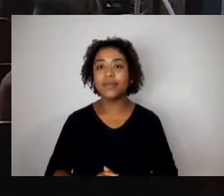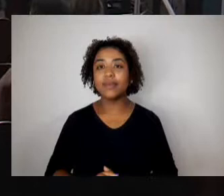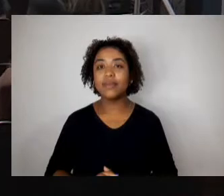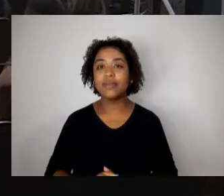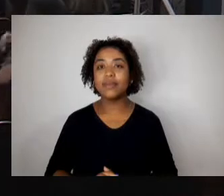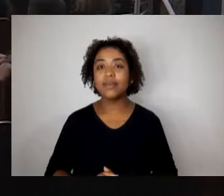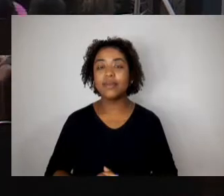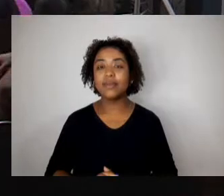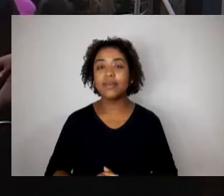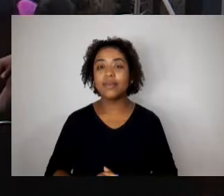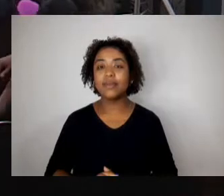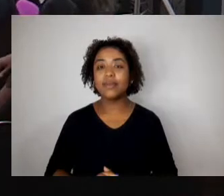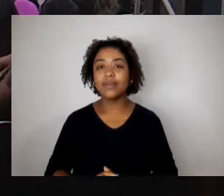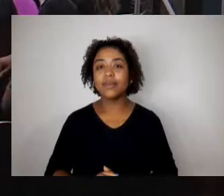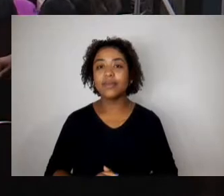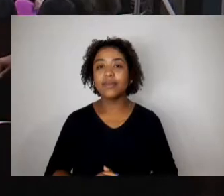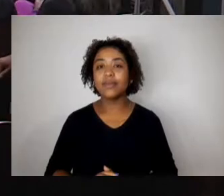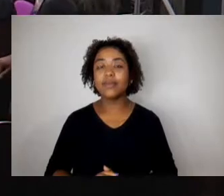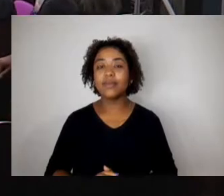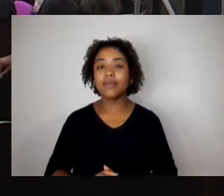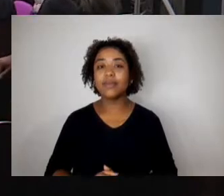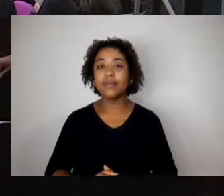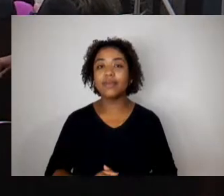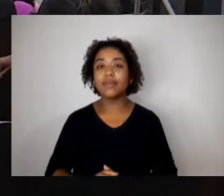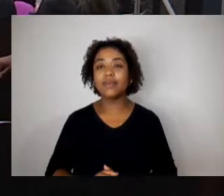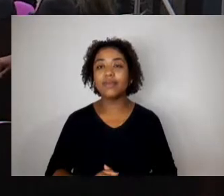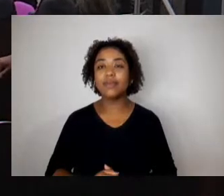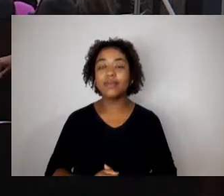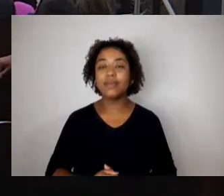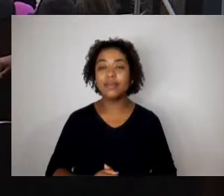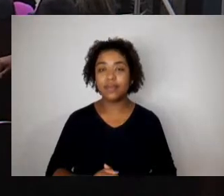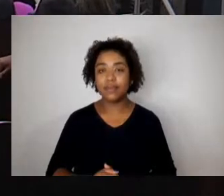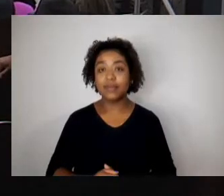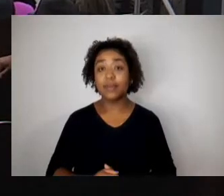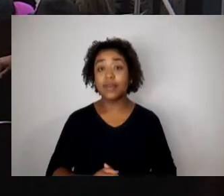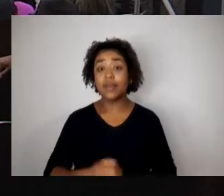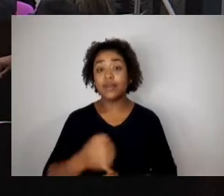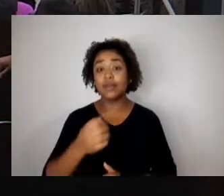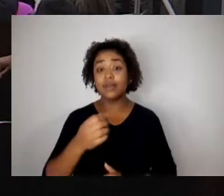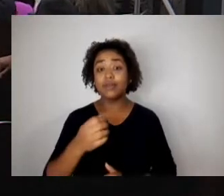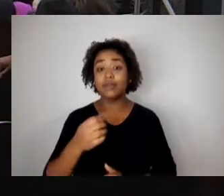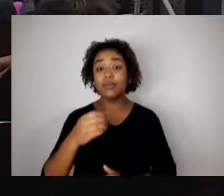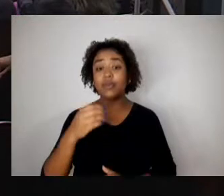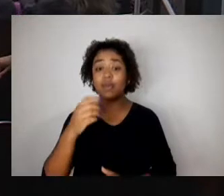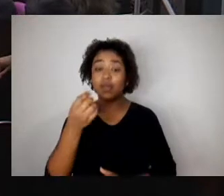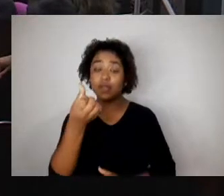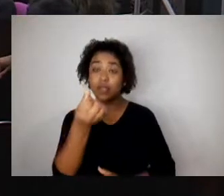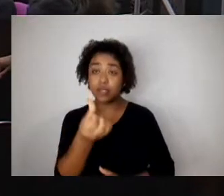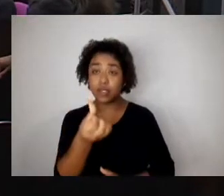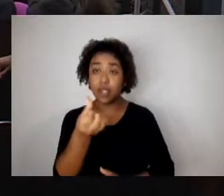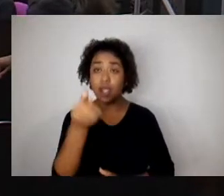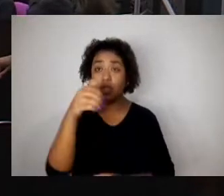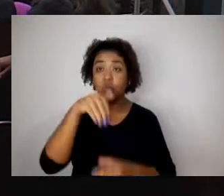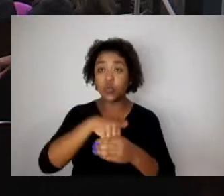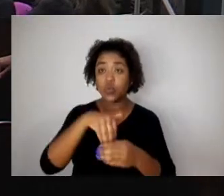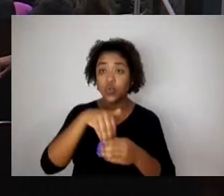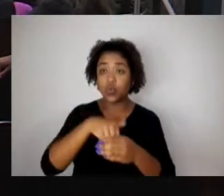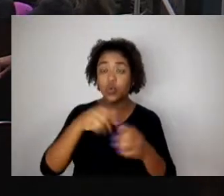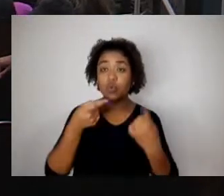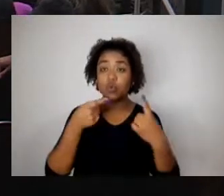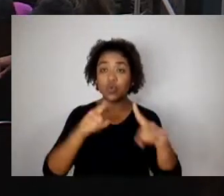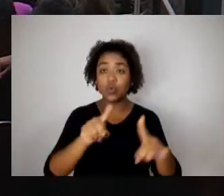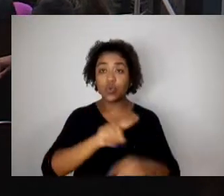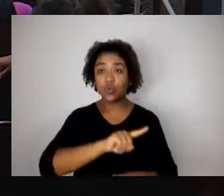Nove votos favoráveis, seis contrários, antes de passar pela ordem, nós estamos em processo de votação, não vamos votar emenda aditiva,